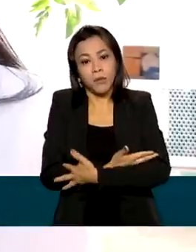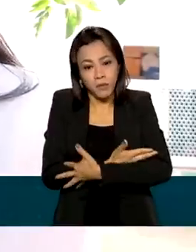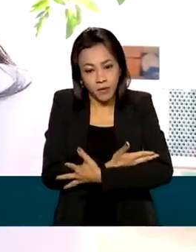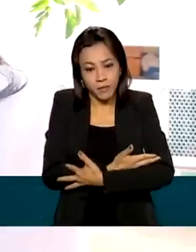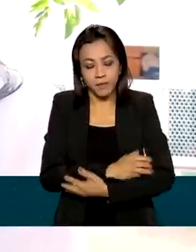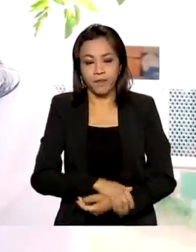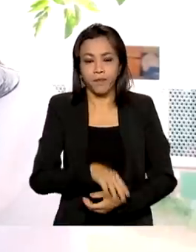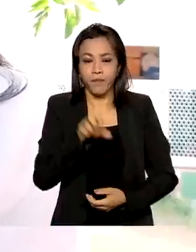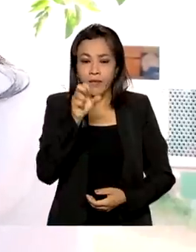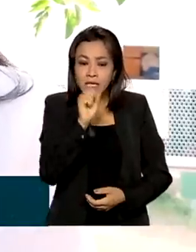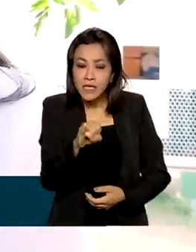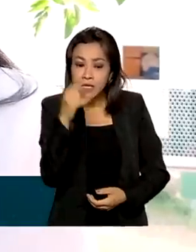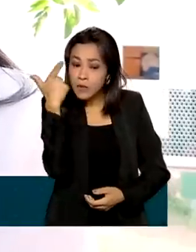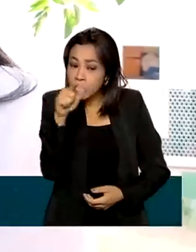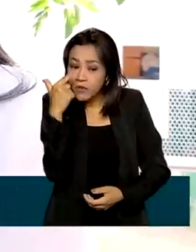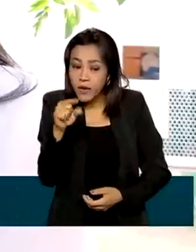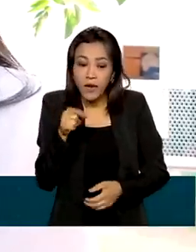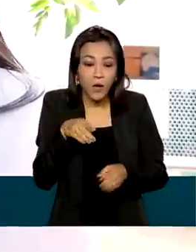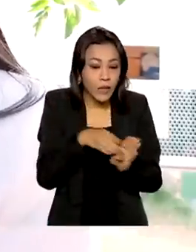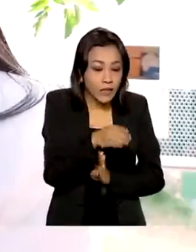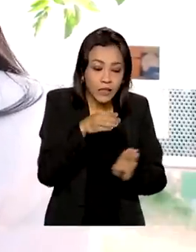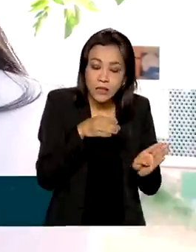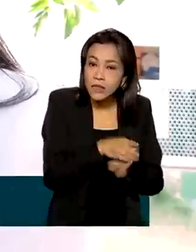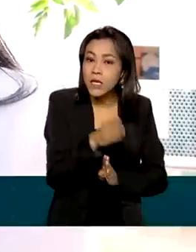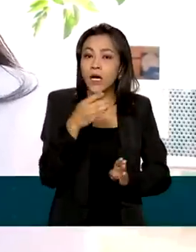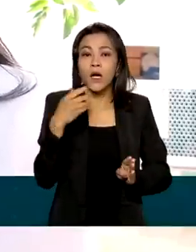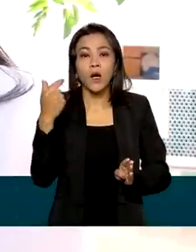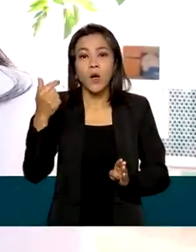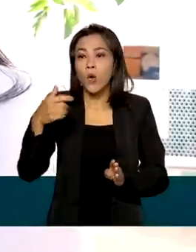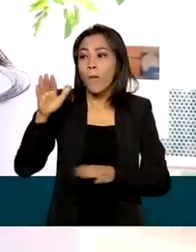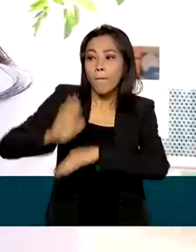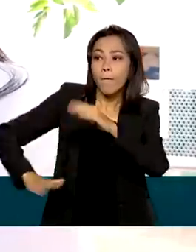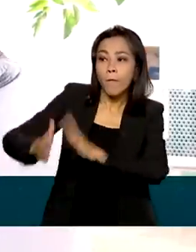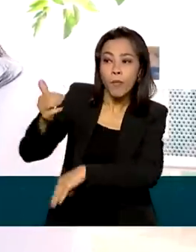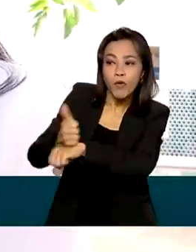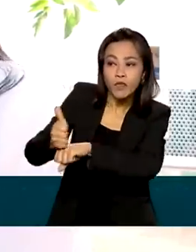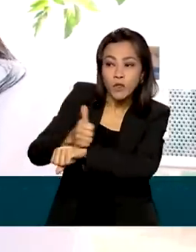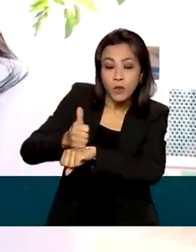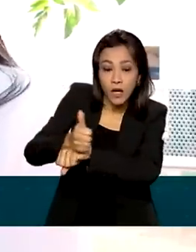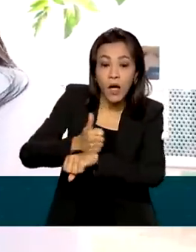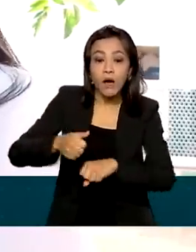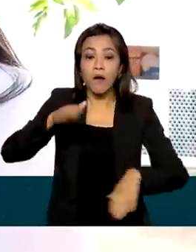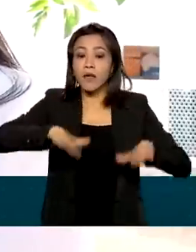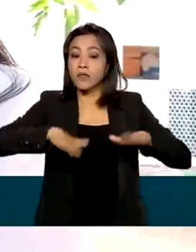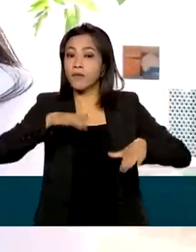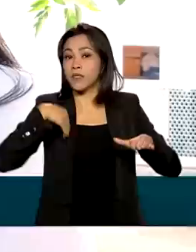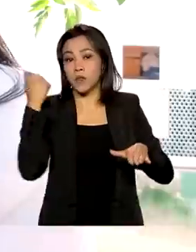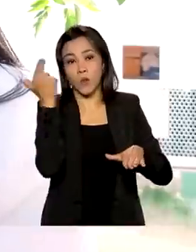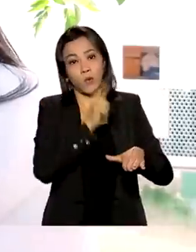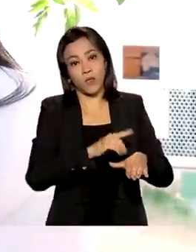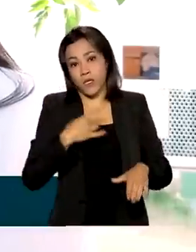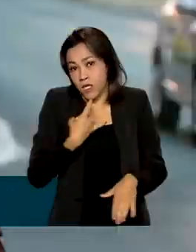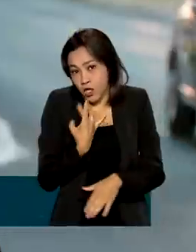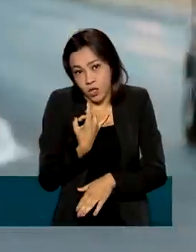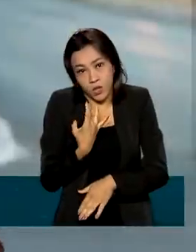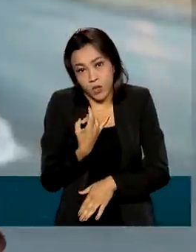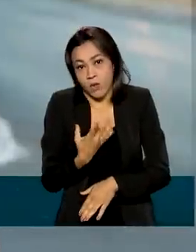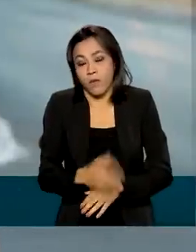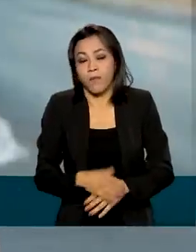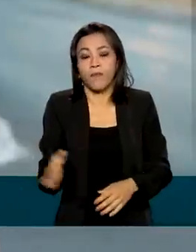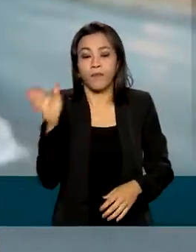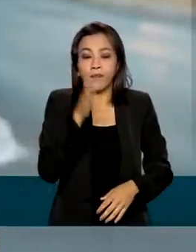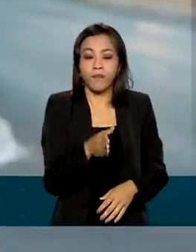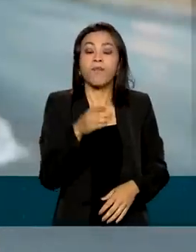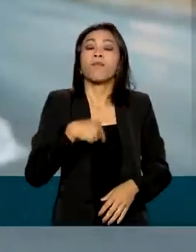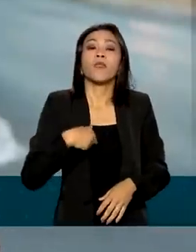Se você não estiver bem orientada sobre uma supervisão de um profissional capacitado, às vezes a gente não consiga fazer isso sozinho. De acordo